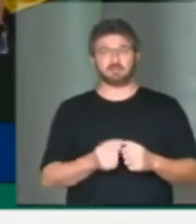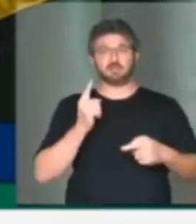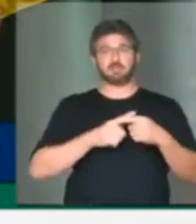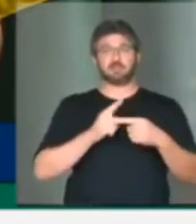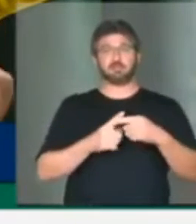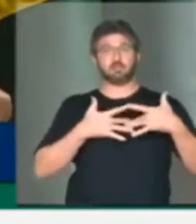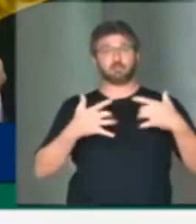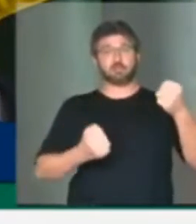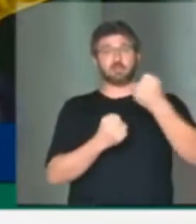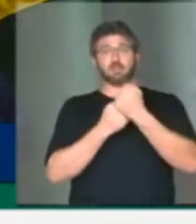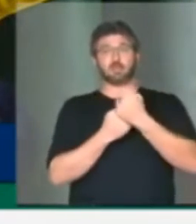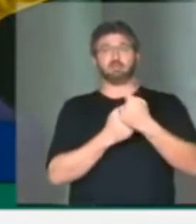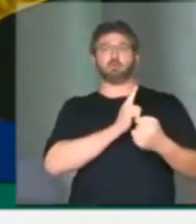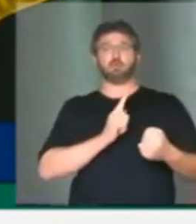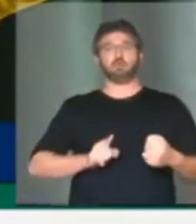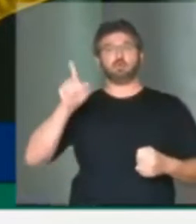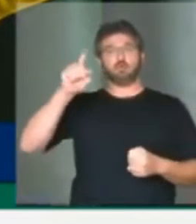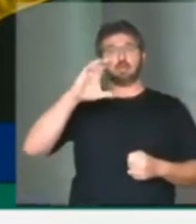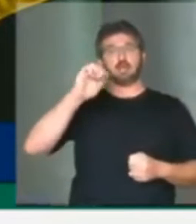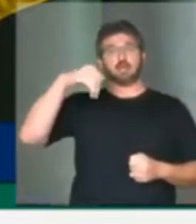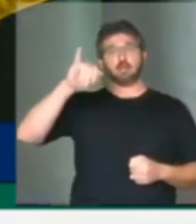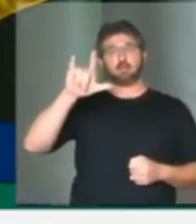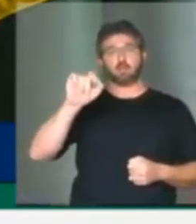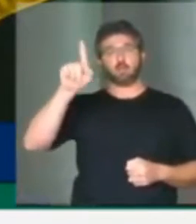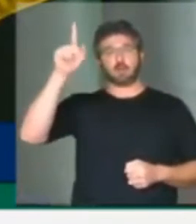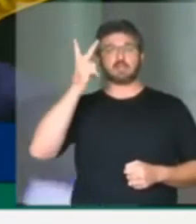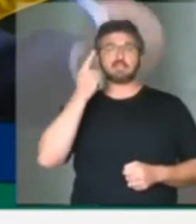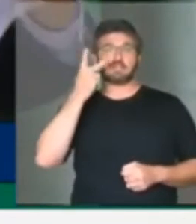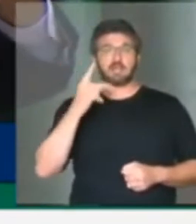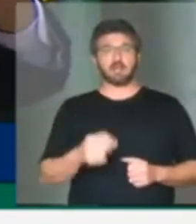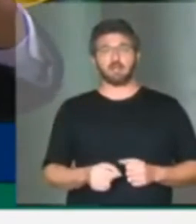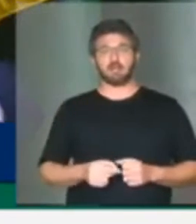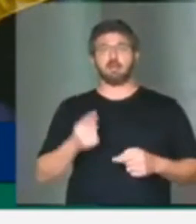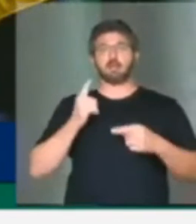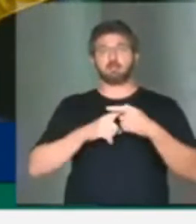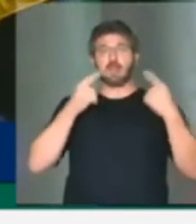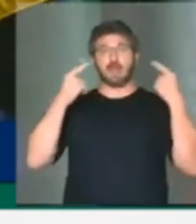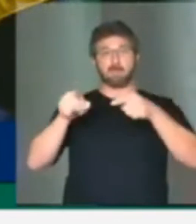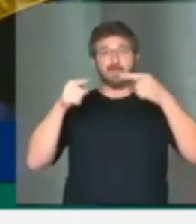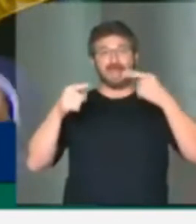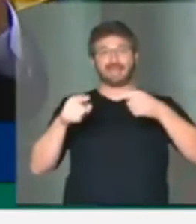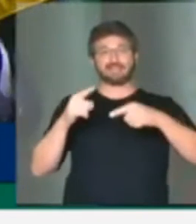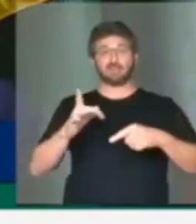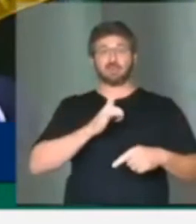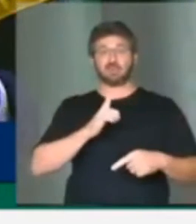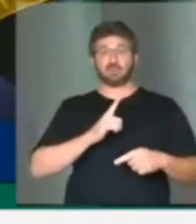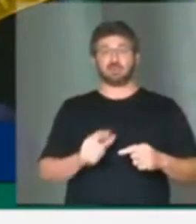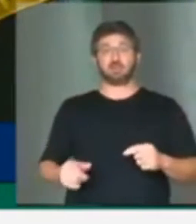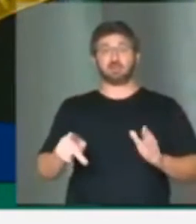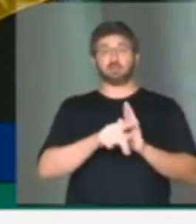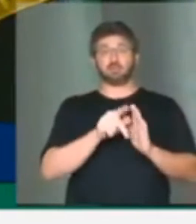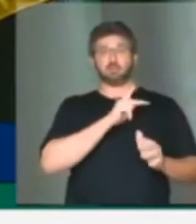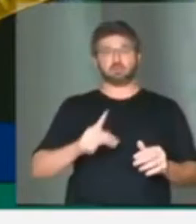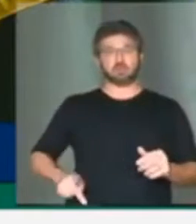solidarizaram ao governador Camilo do Ceará, que foi ameaçado pelo presidente